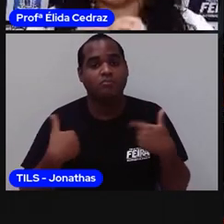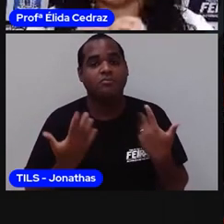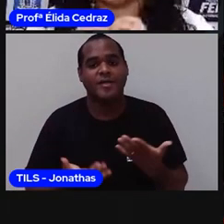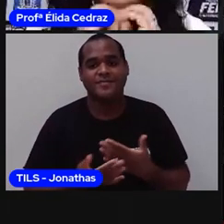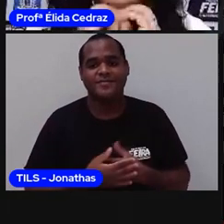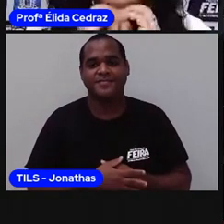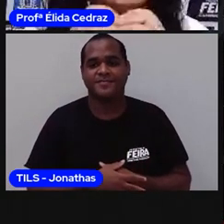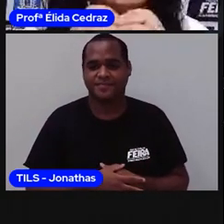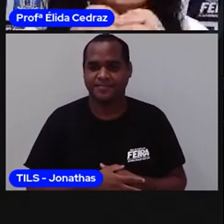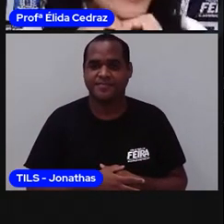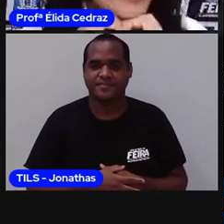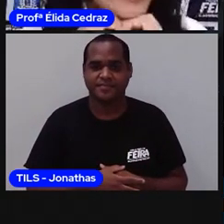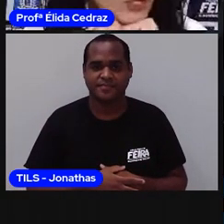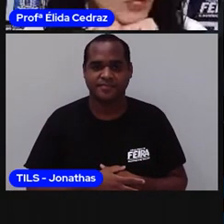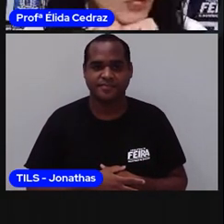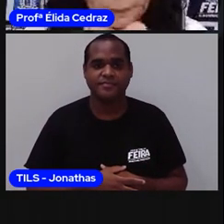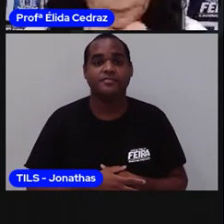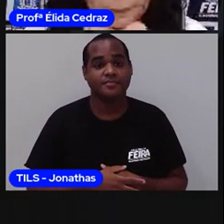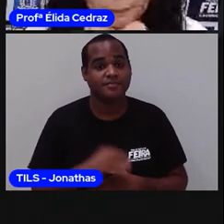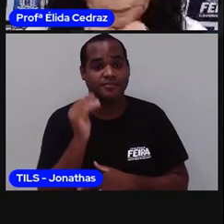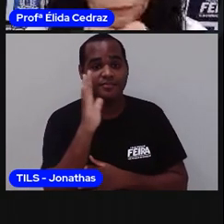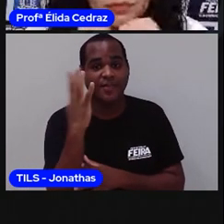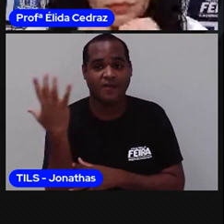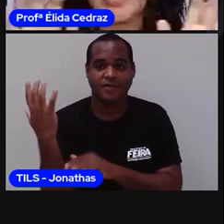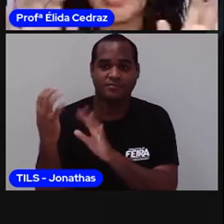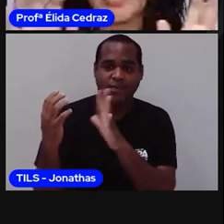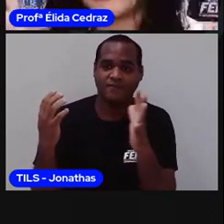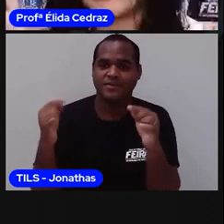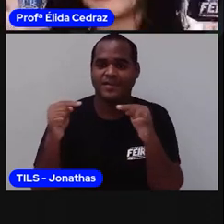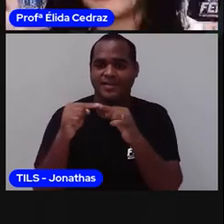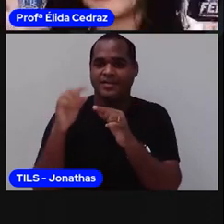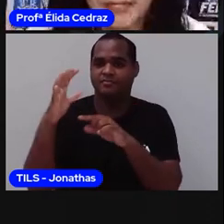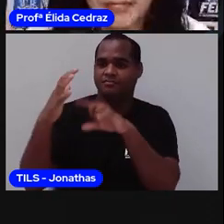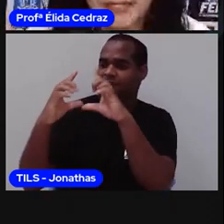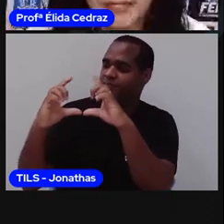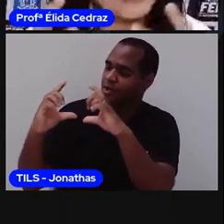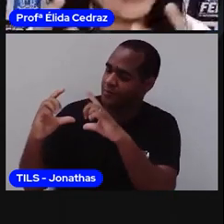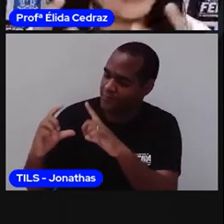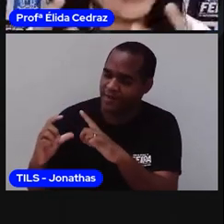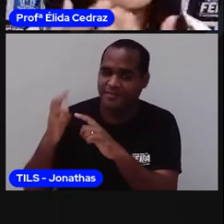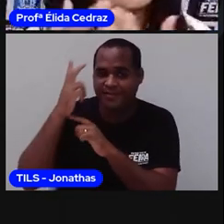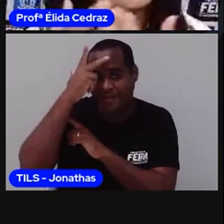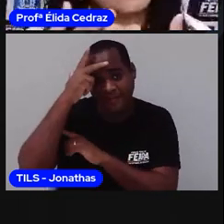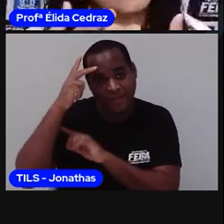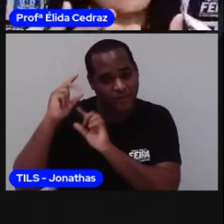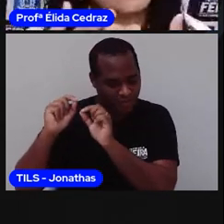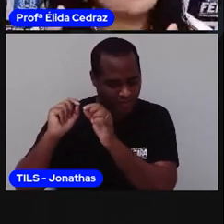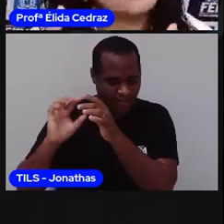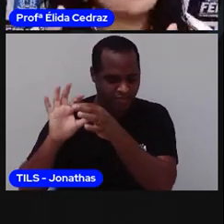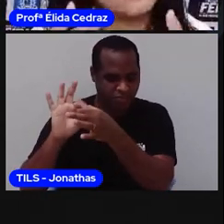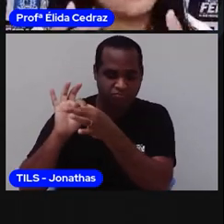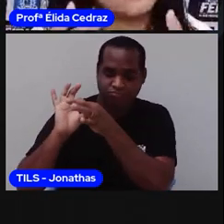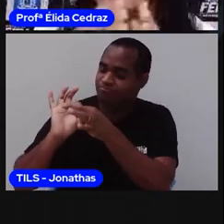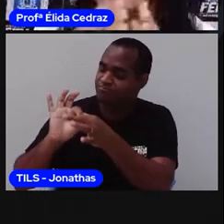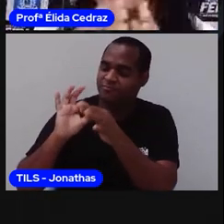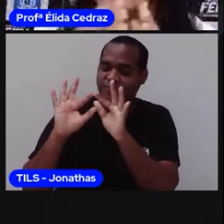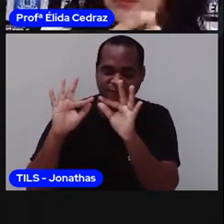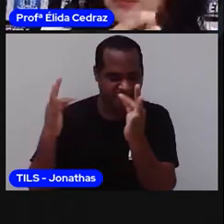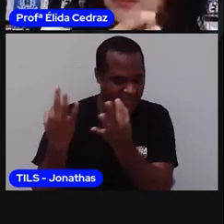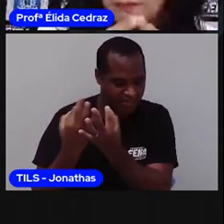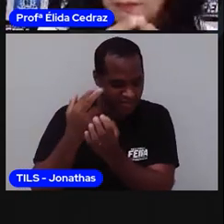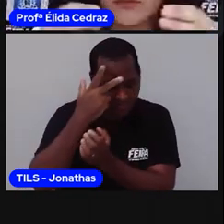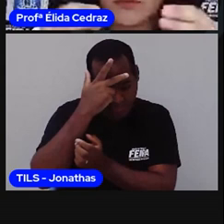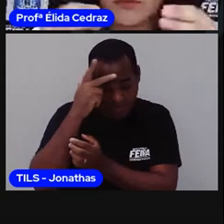A árvore genealógica é uma representação dessas ligações familiares de uma